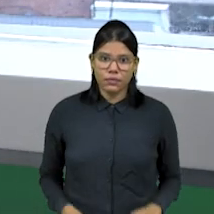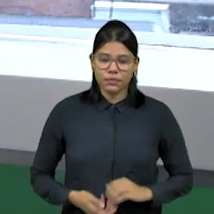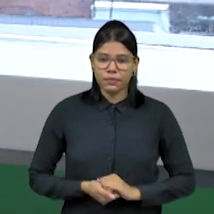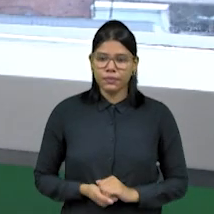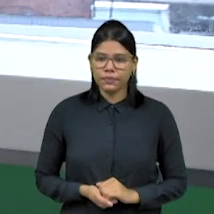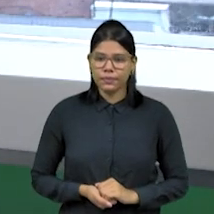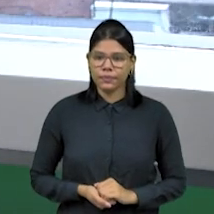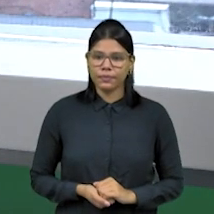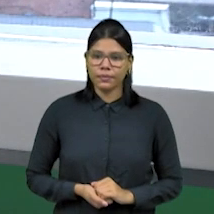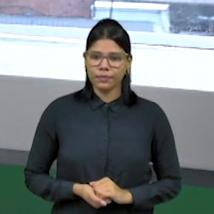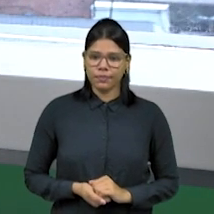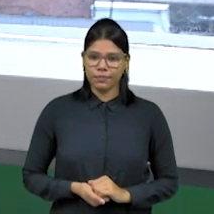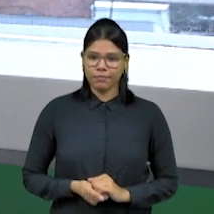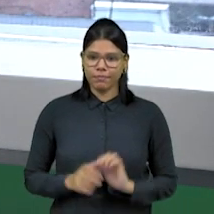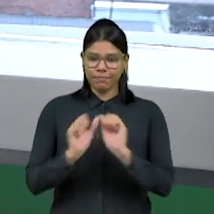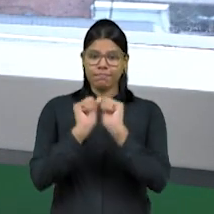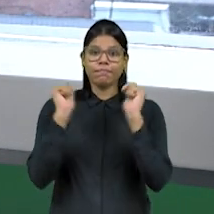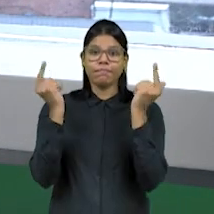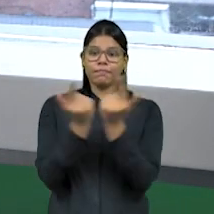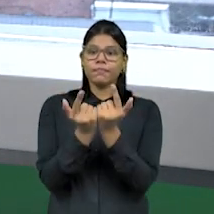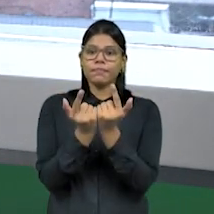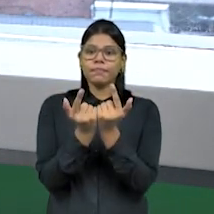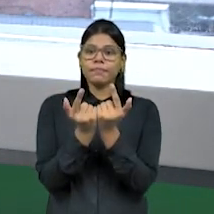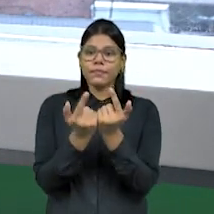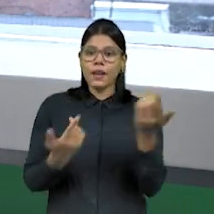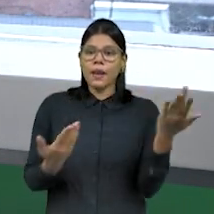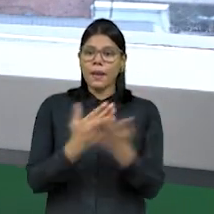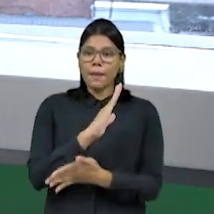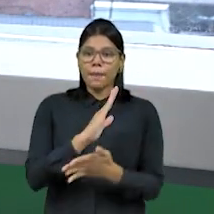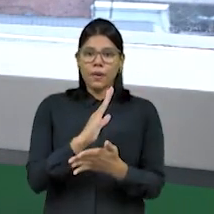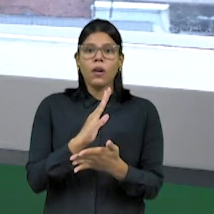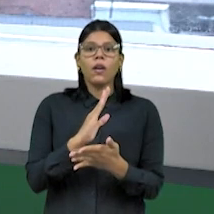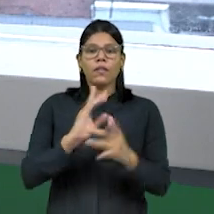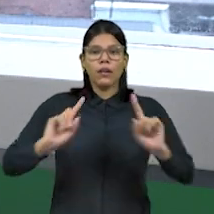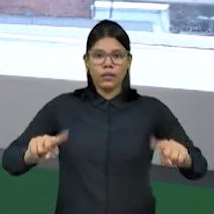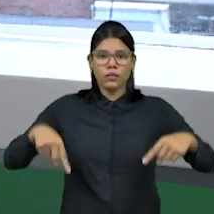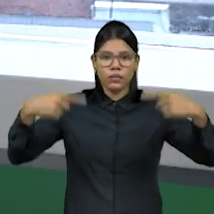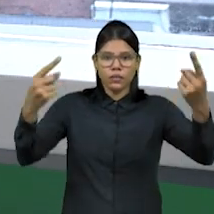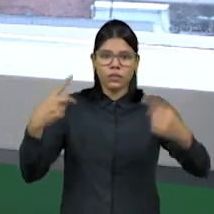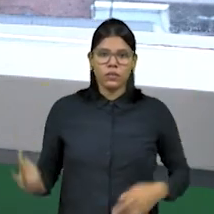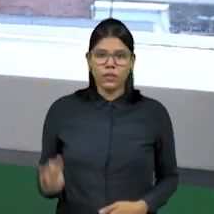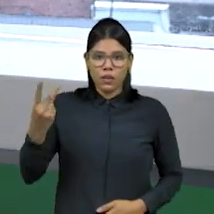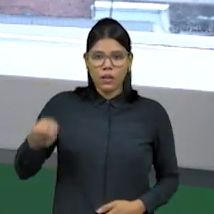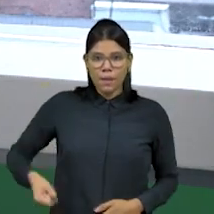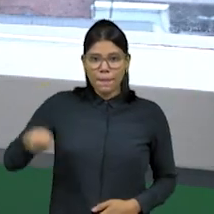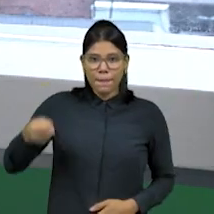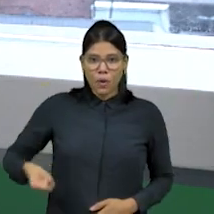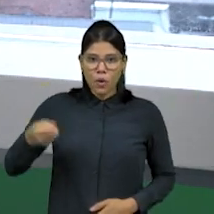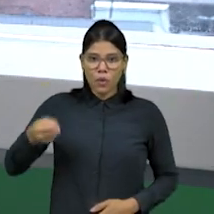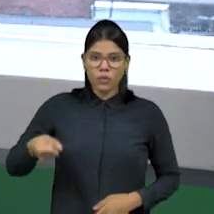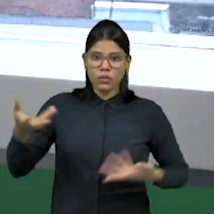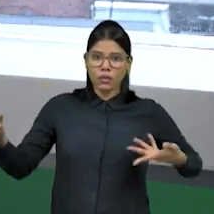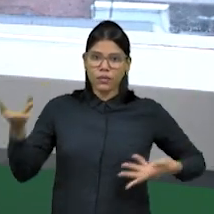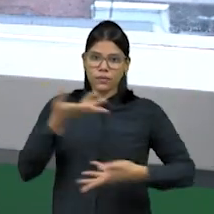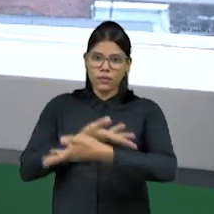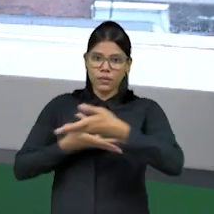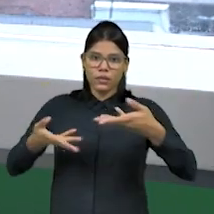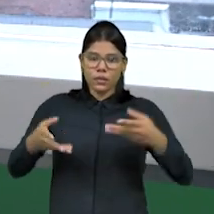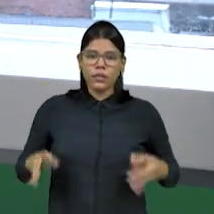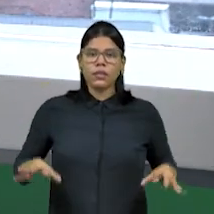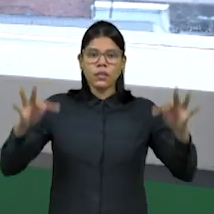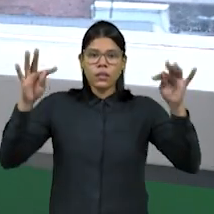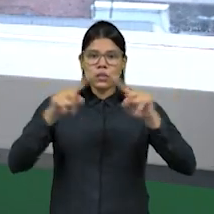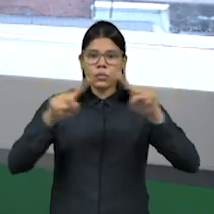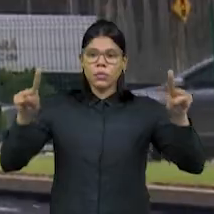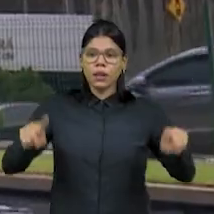A Assembleia Legislativa aprova a atualização do valor da Bolsa de Transferência Tecnológica do programa Agente